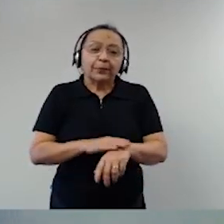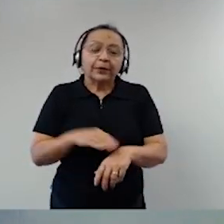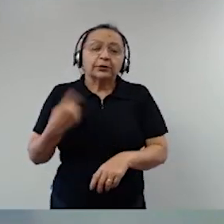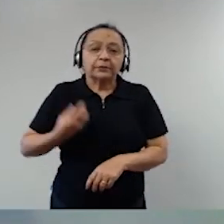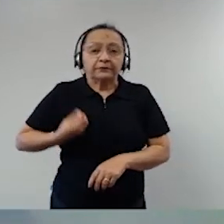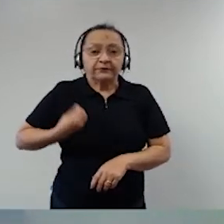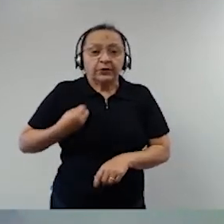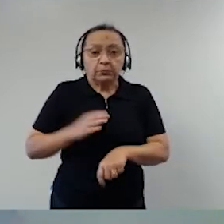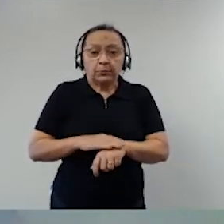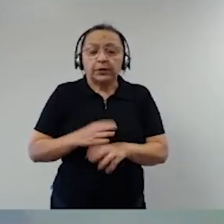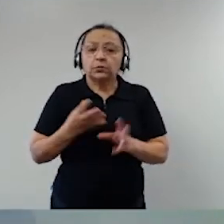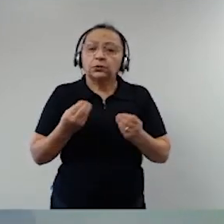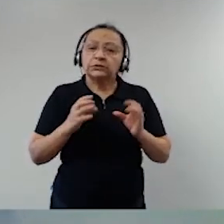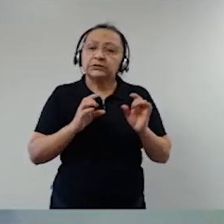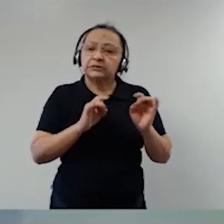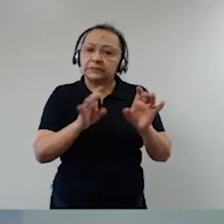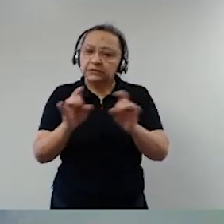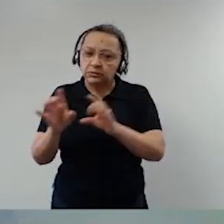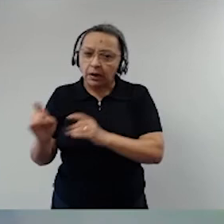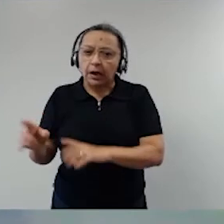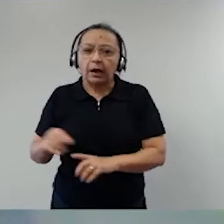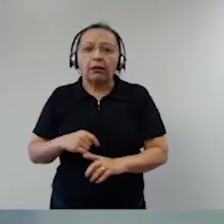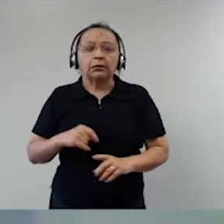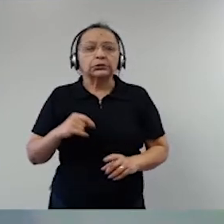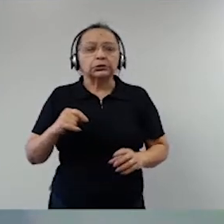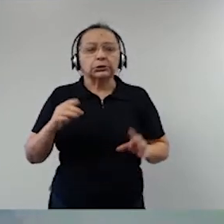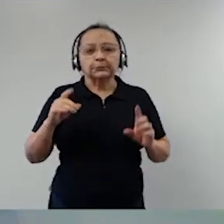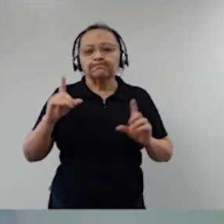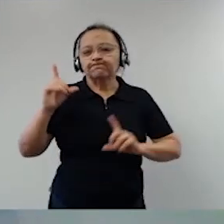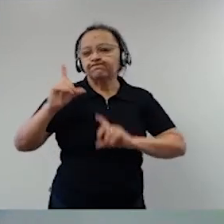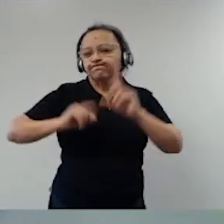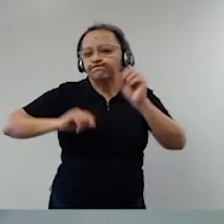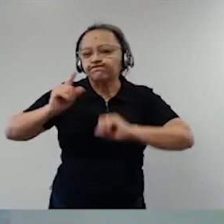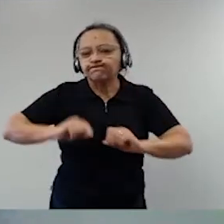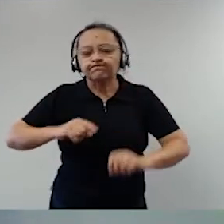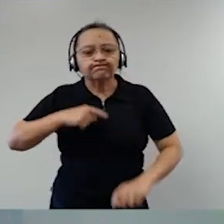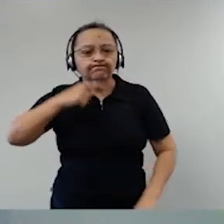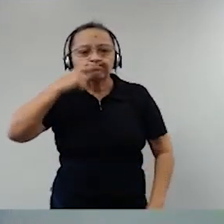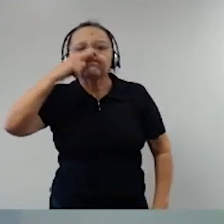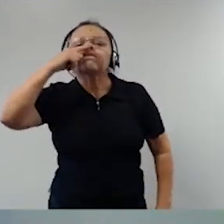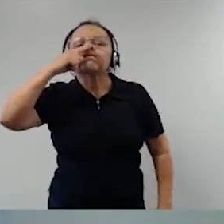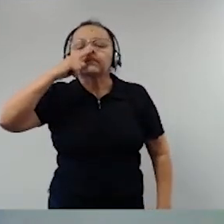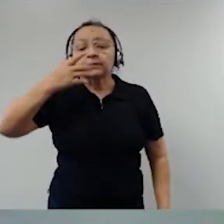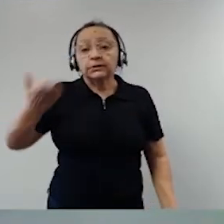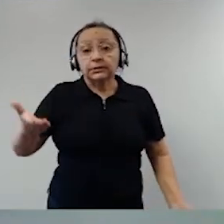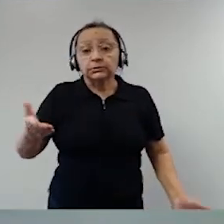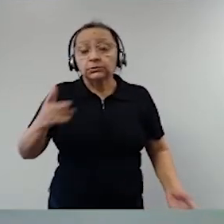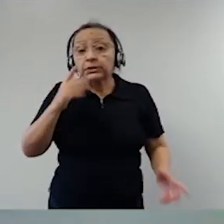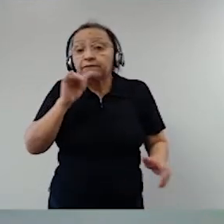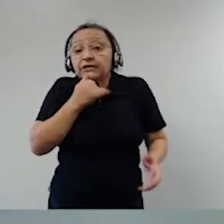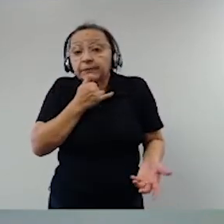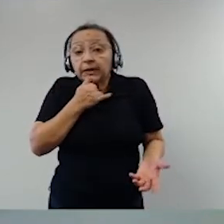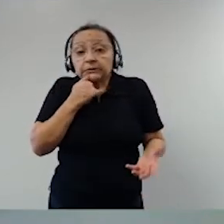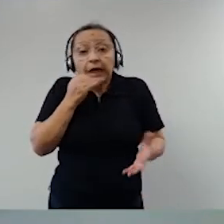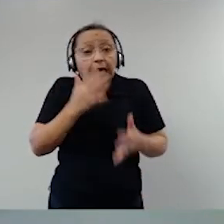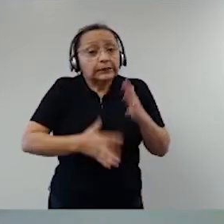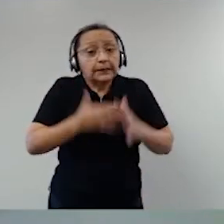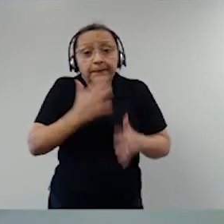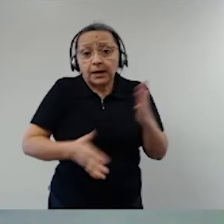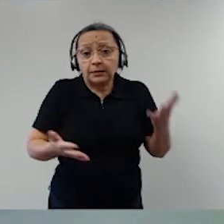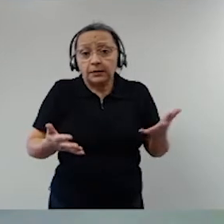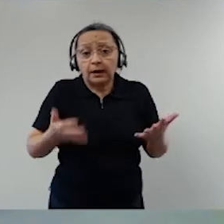momento muito especial de fanatismo, de extremismo ideológico, isso aí intoxica, intoxica, contamina